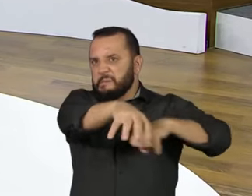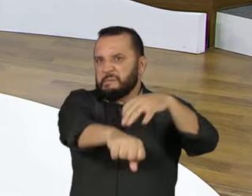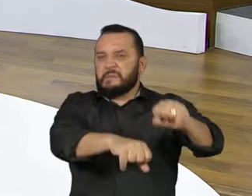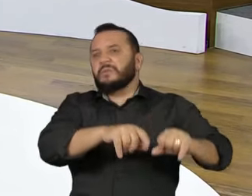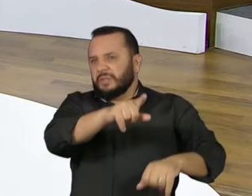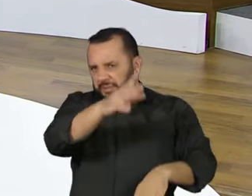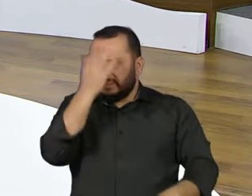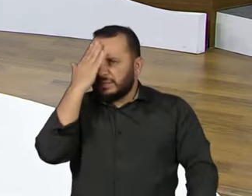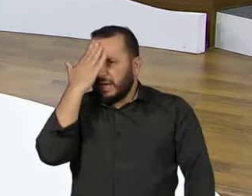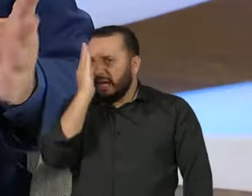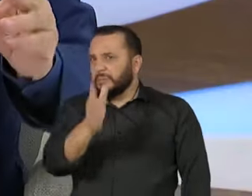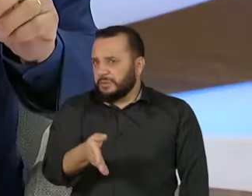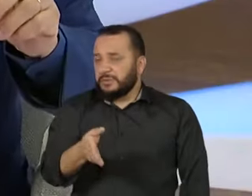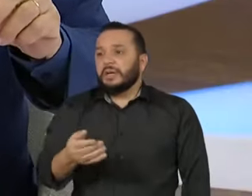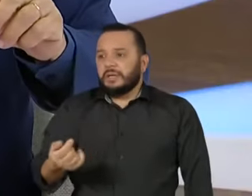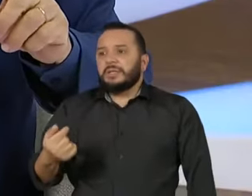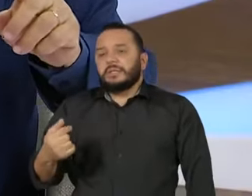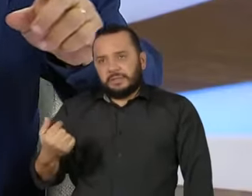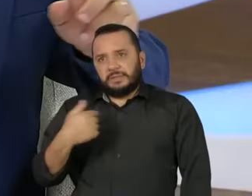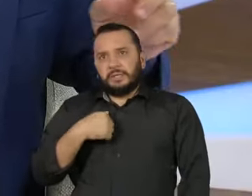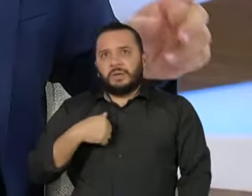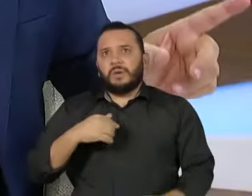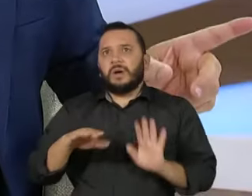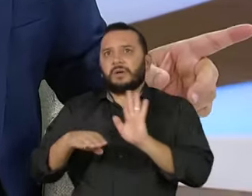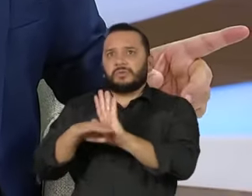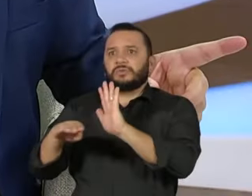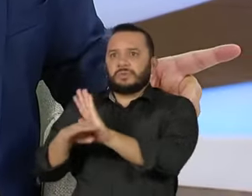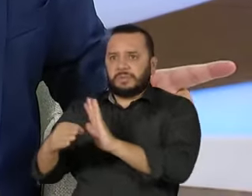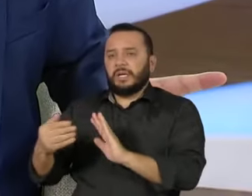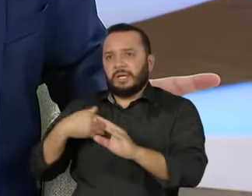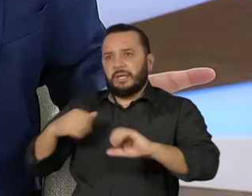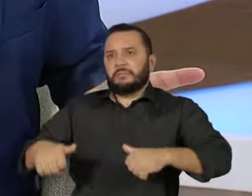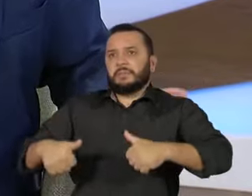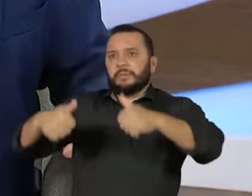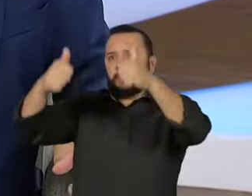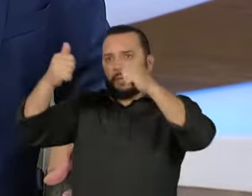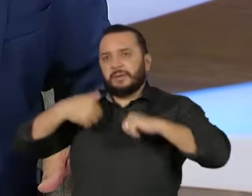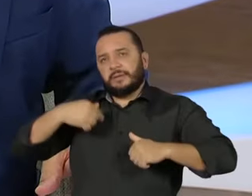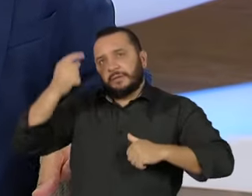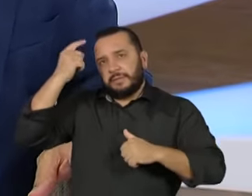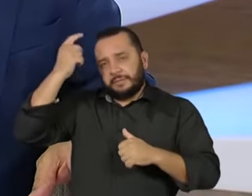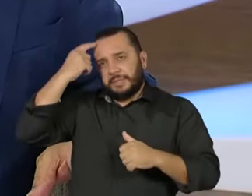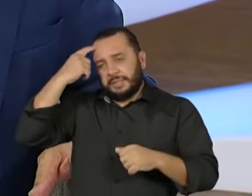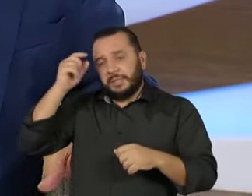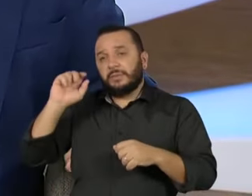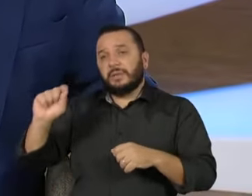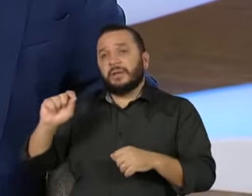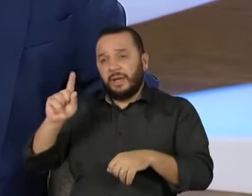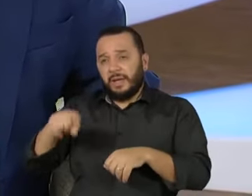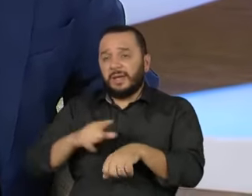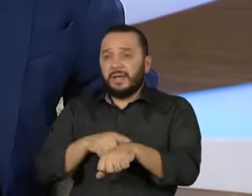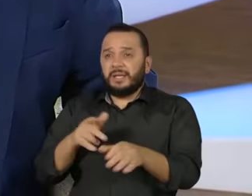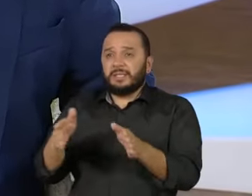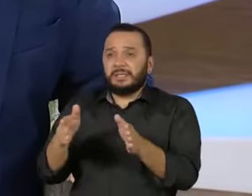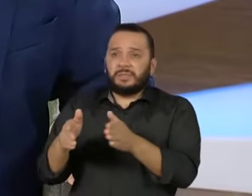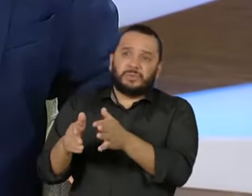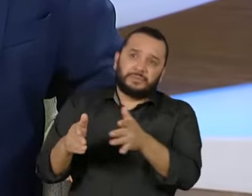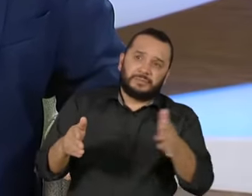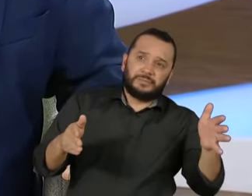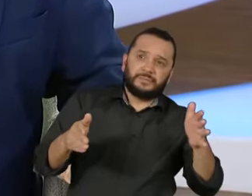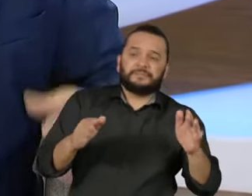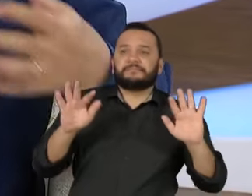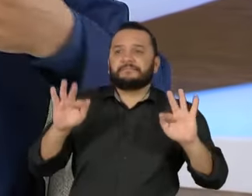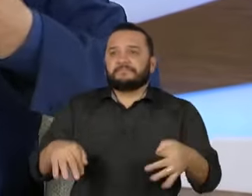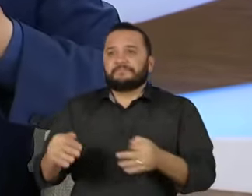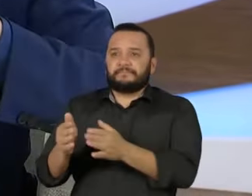Então, assim, foi importante. Mas eu sempre pensei isso, que tinha ciclo. E é muito importante você saber a hora de concluir um